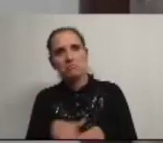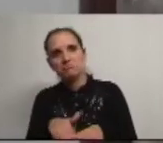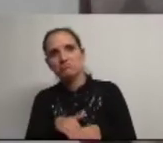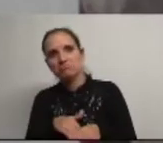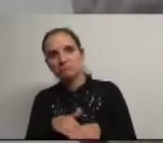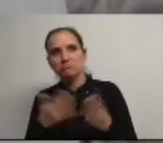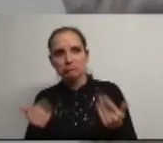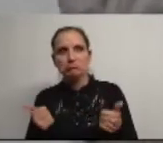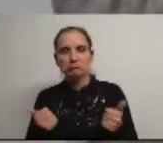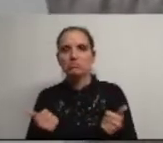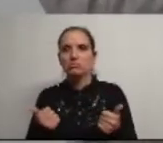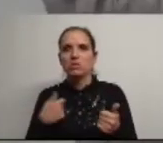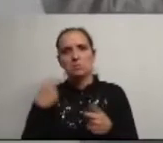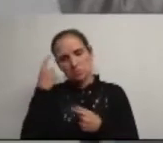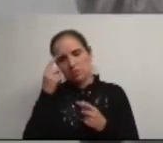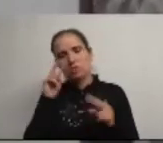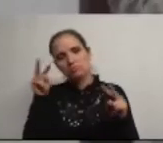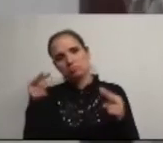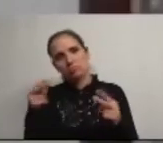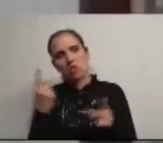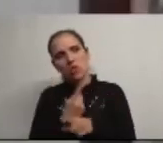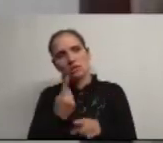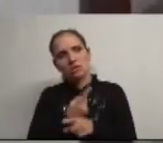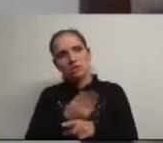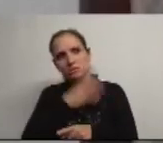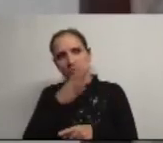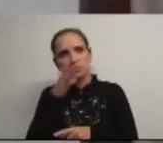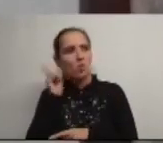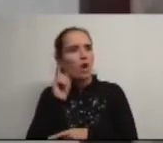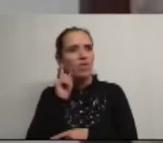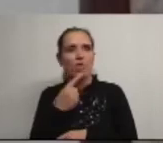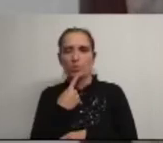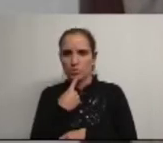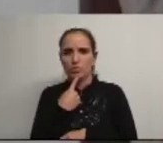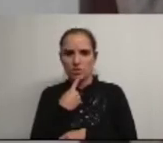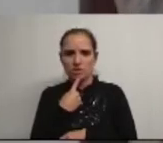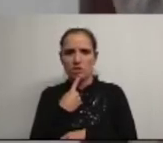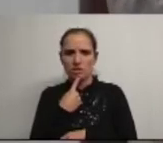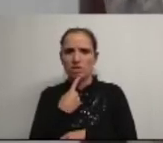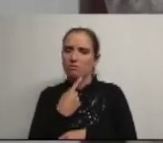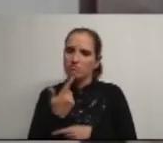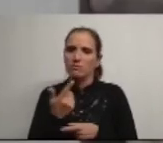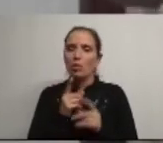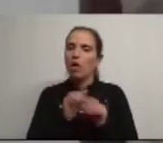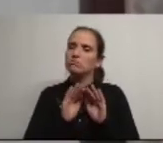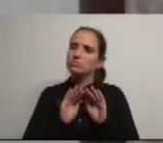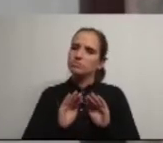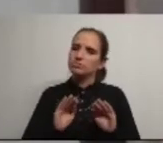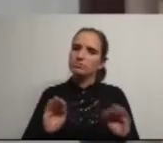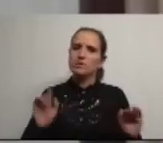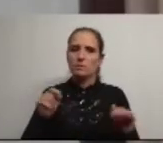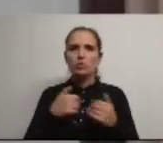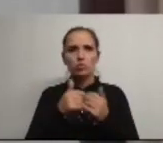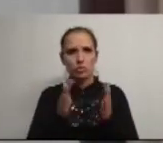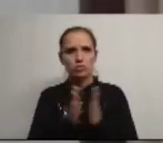penso que estamos a assistir a intervenções de grande qualidade e de grande serenidade da parte